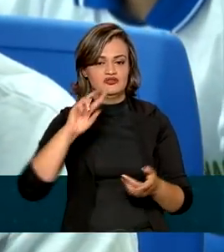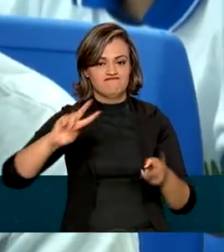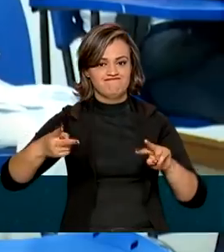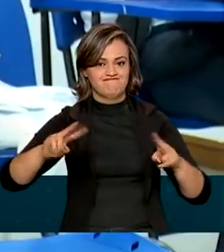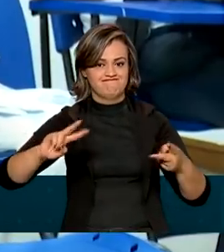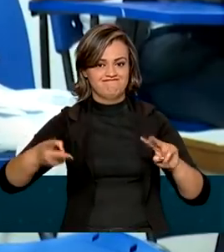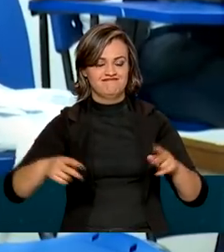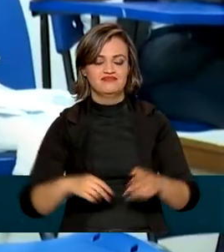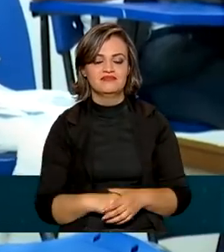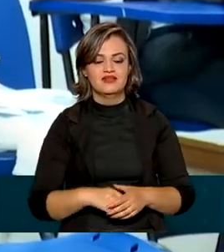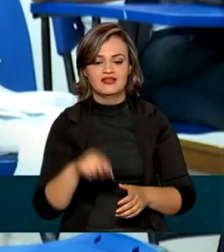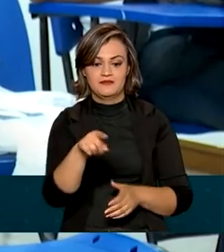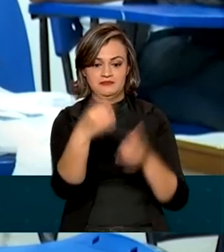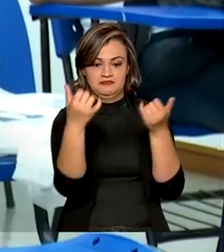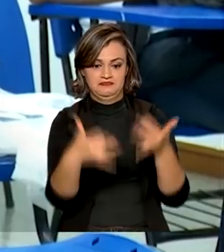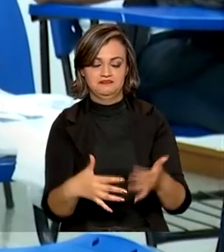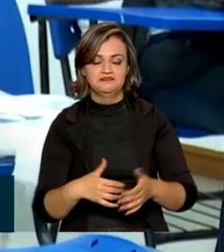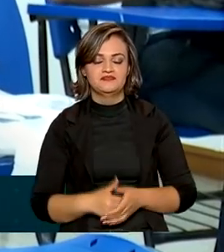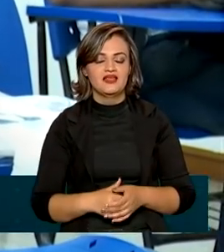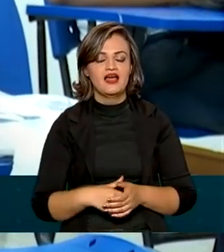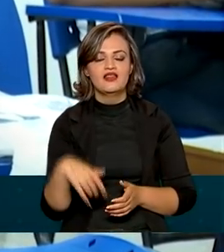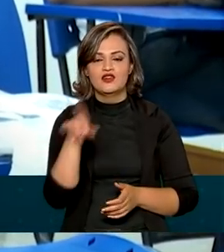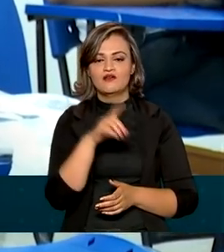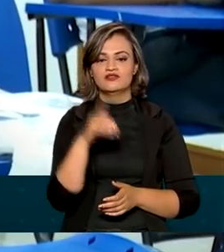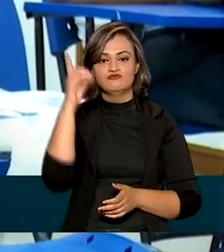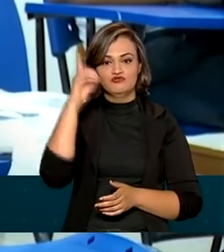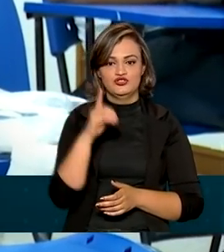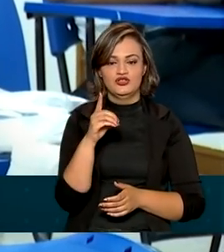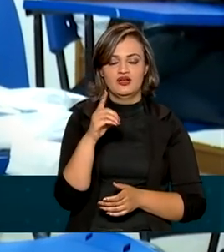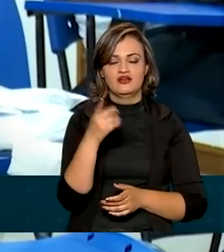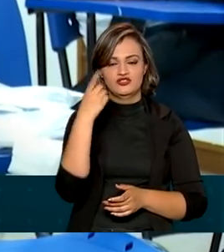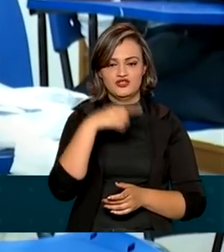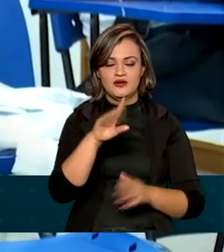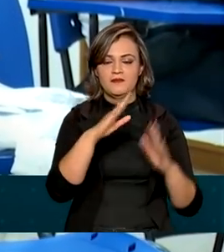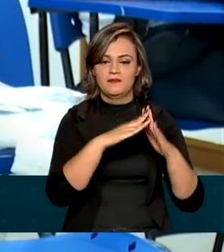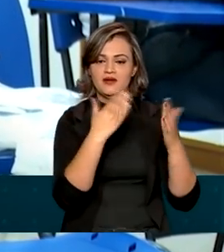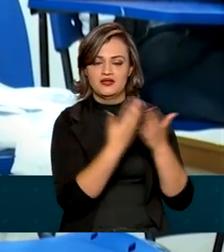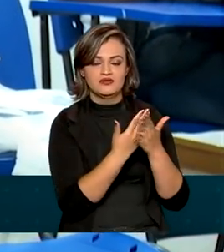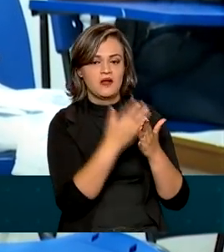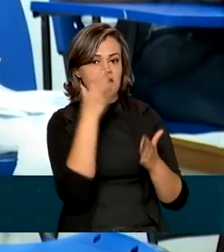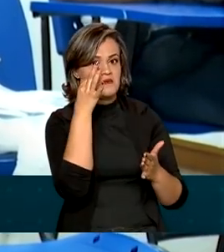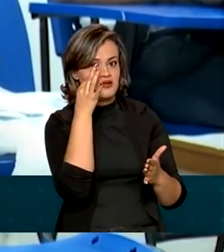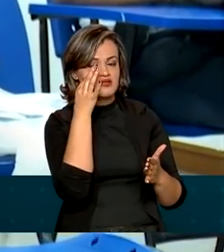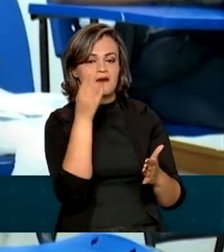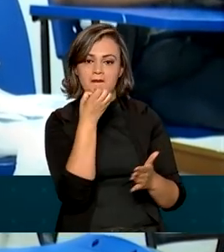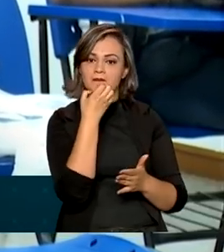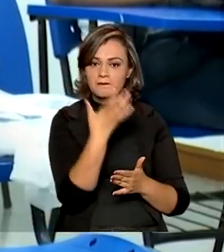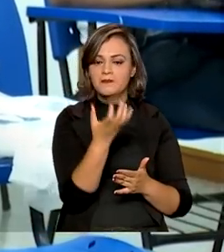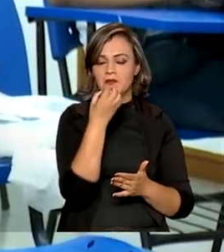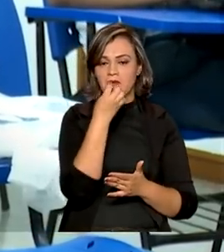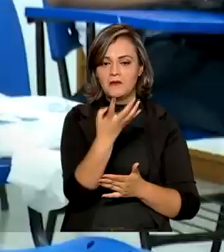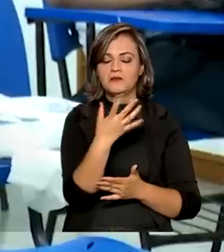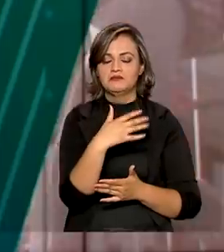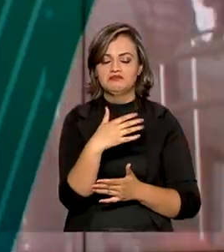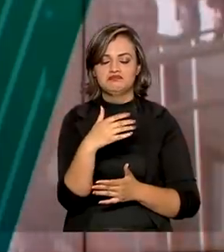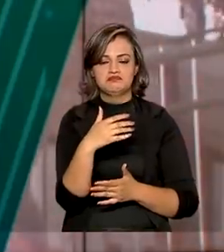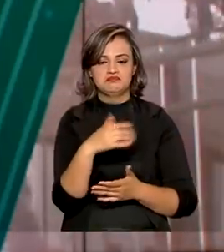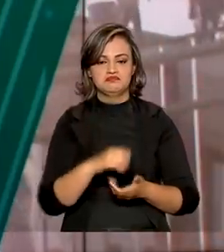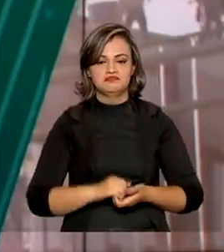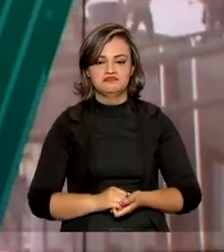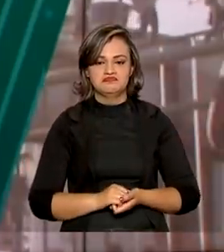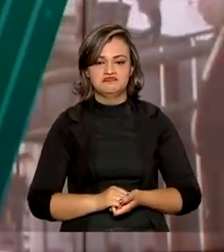alternados. A gente tem o dia a dia no colégio muito bom, né? As aulas presenciais são muito boas no colégio.